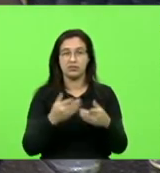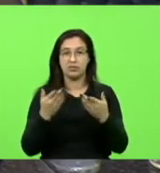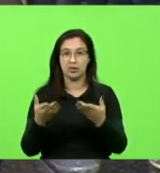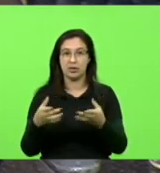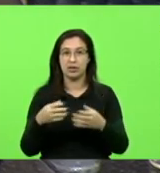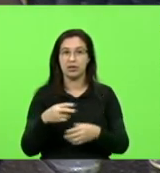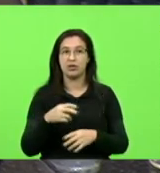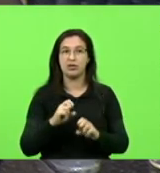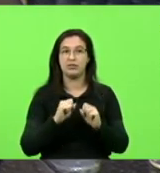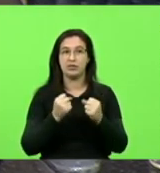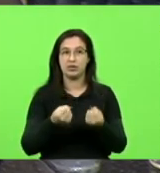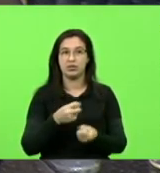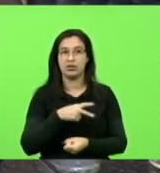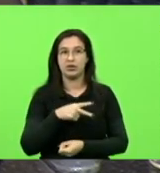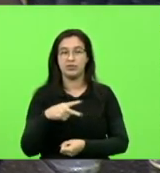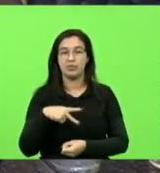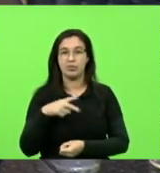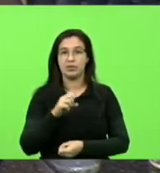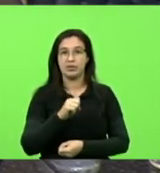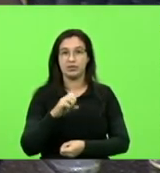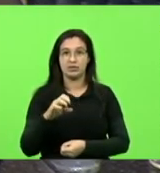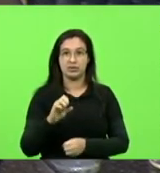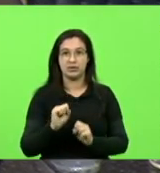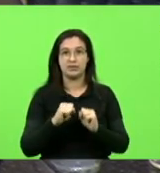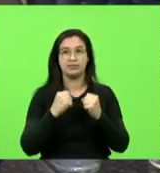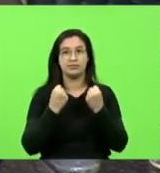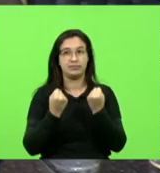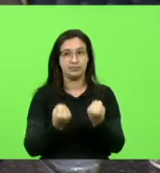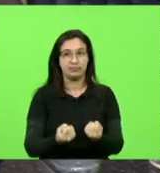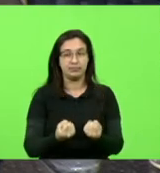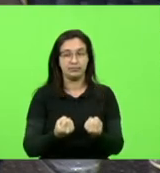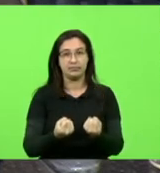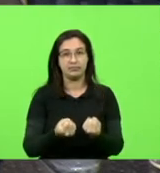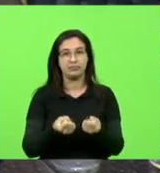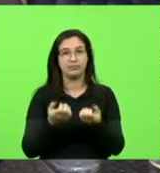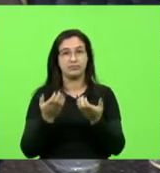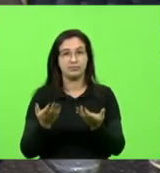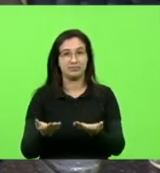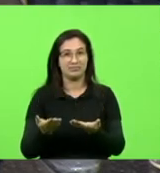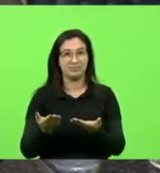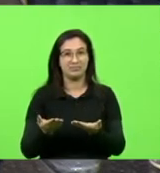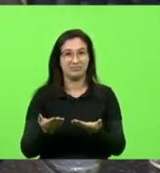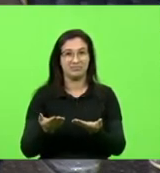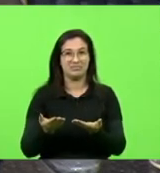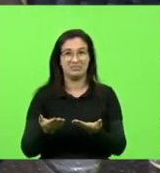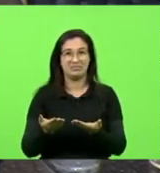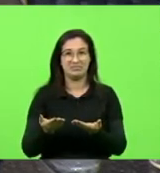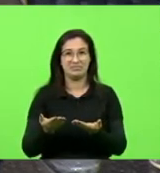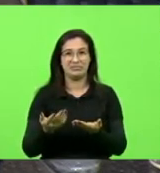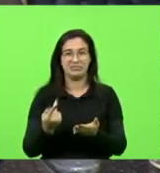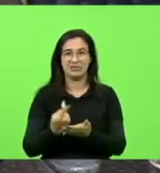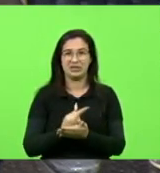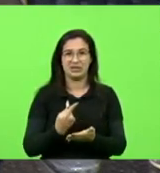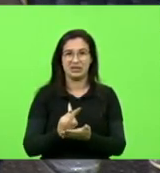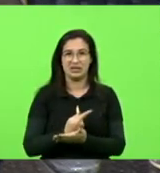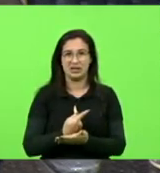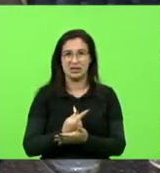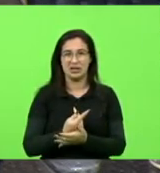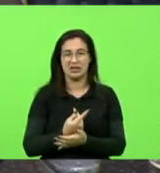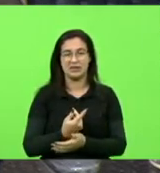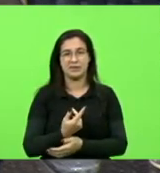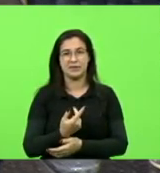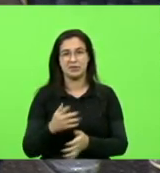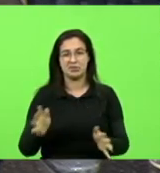Santa Catarina, defendendo esse tipo de barbaridade, esse tipo de baixaria que esse pessoal estava querendo